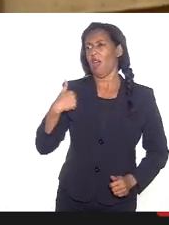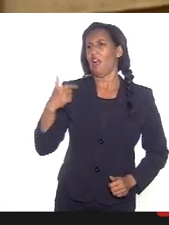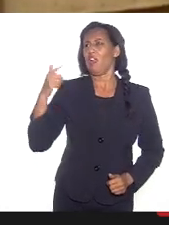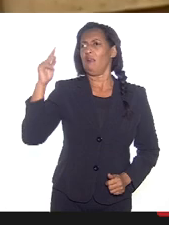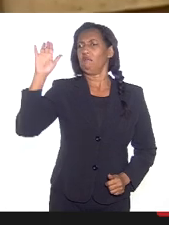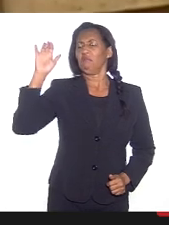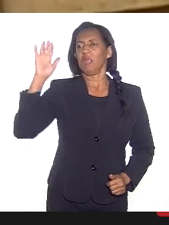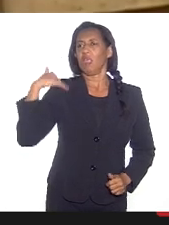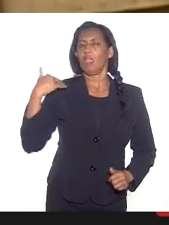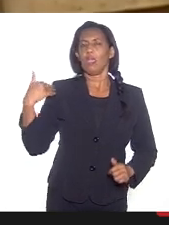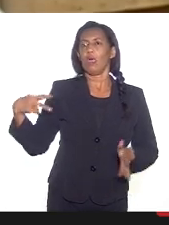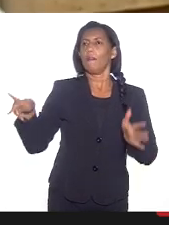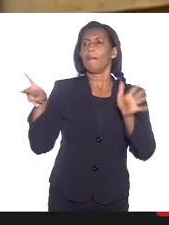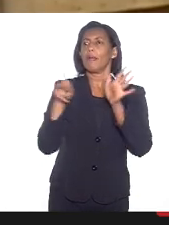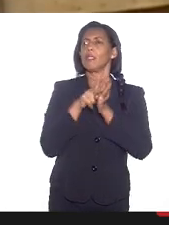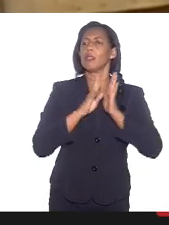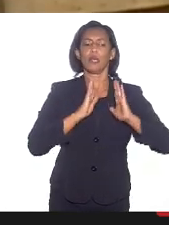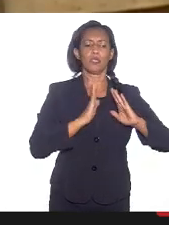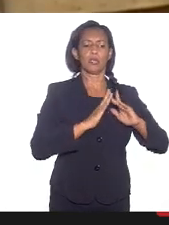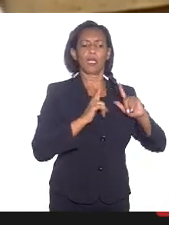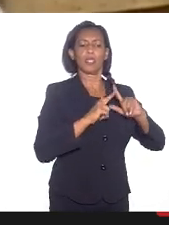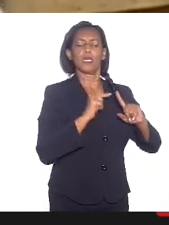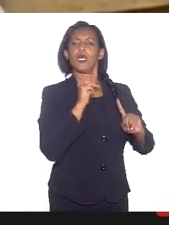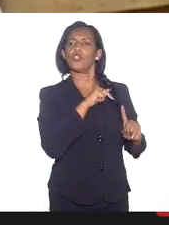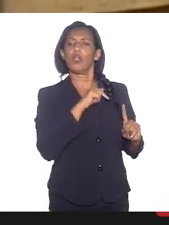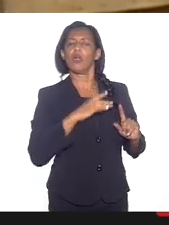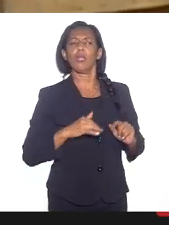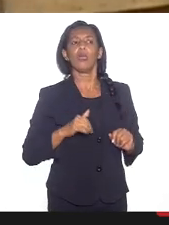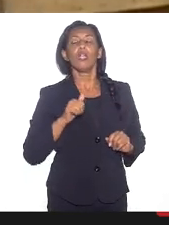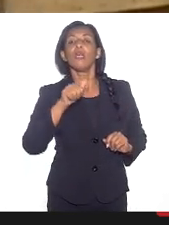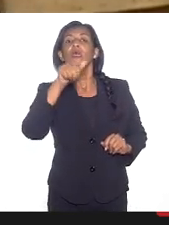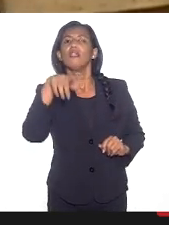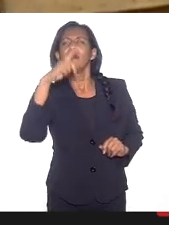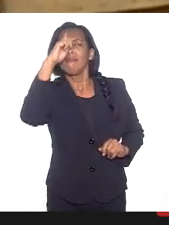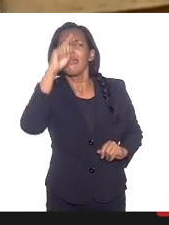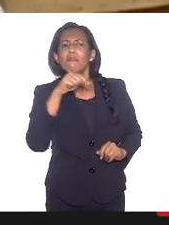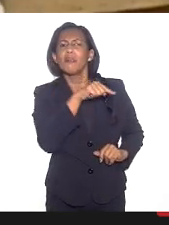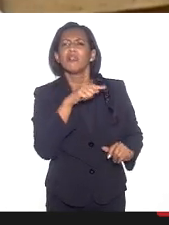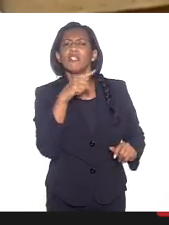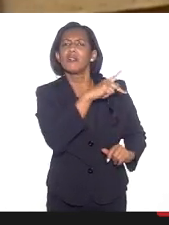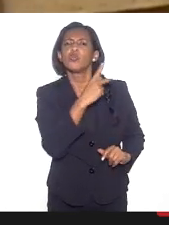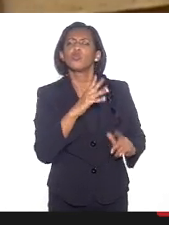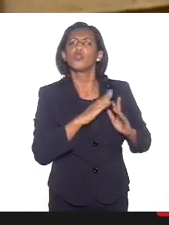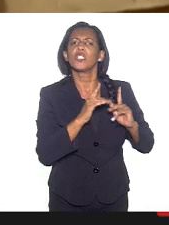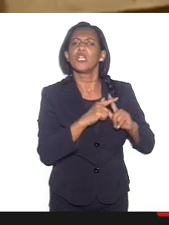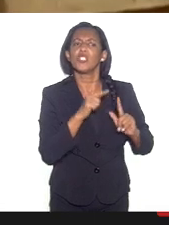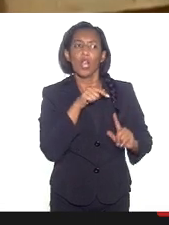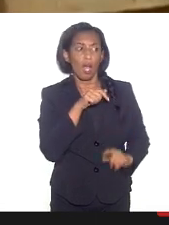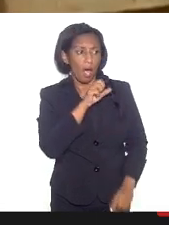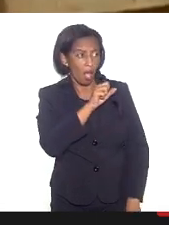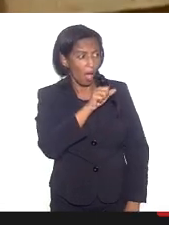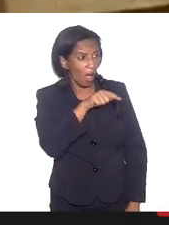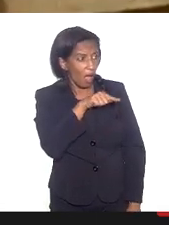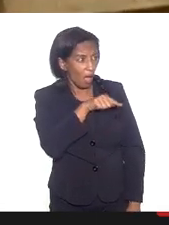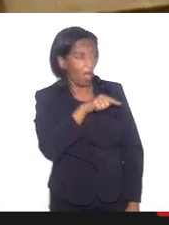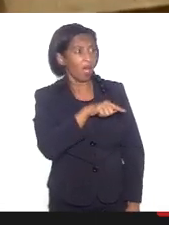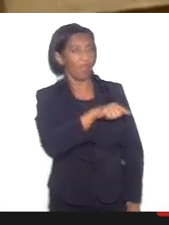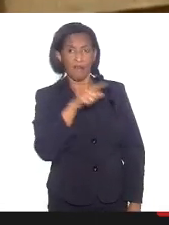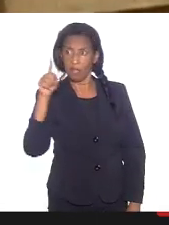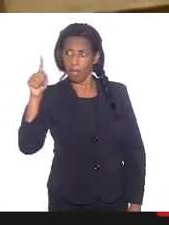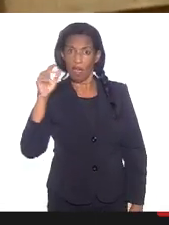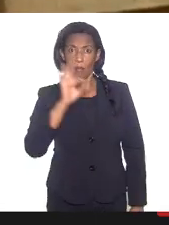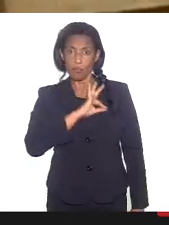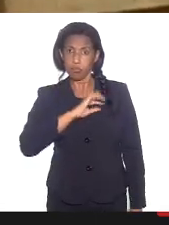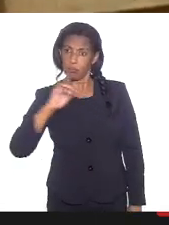segmento tal, e quem manda lá? Ah, quem manda lá é o seu José Geraldo da Silva. Vai lá no seu José